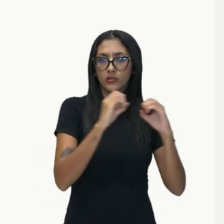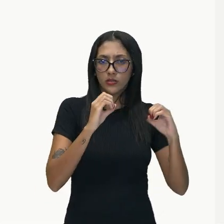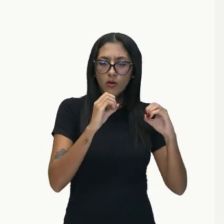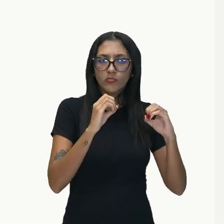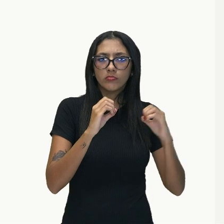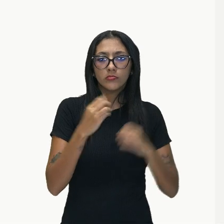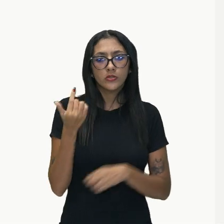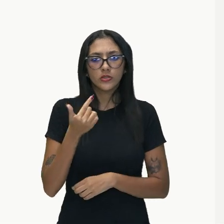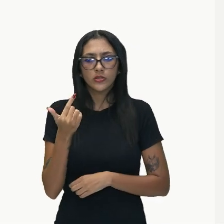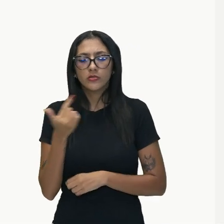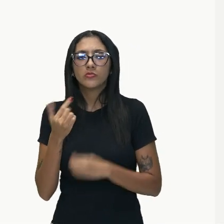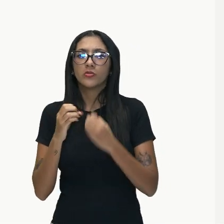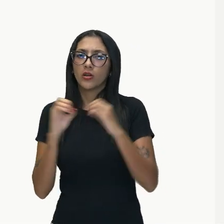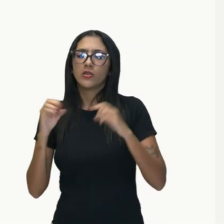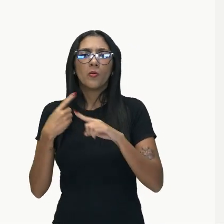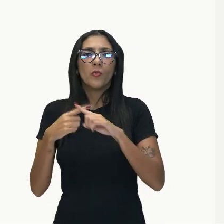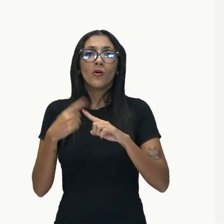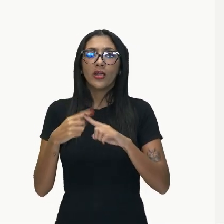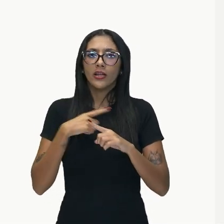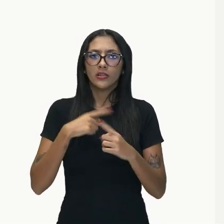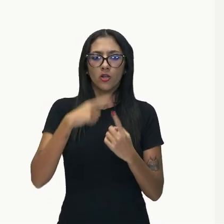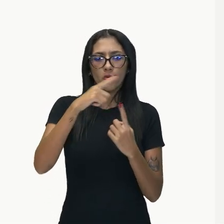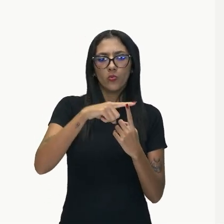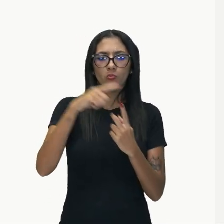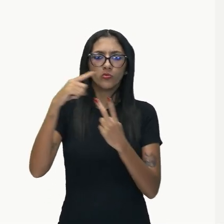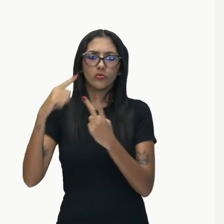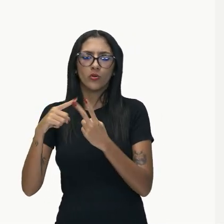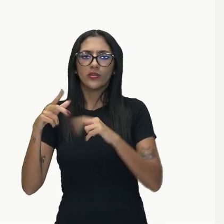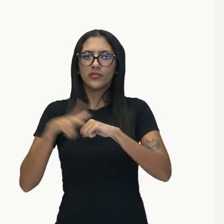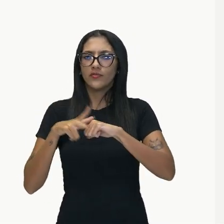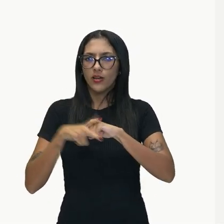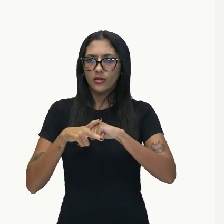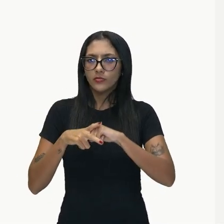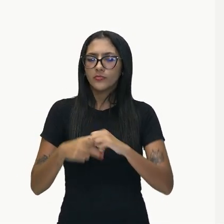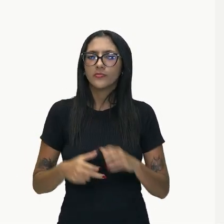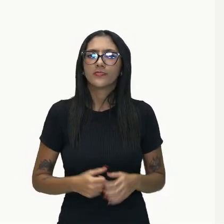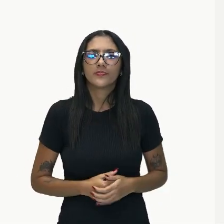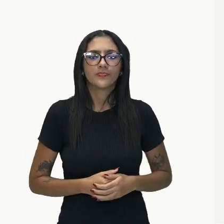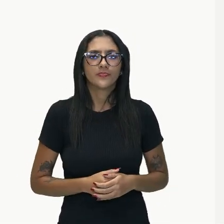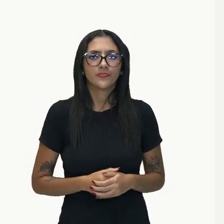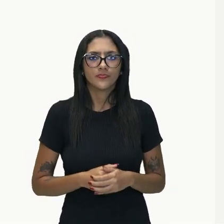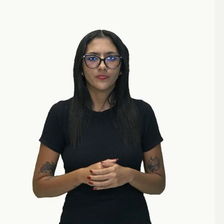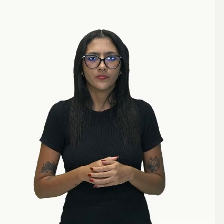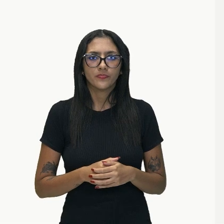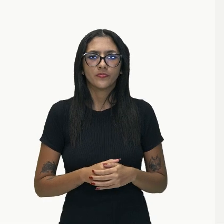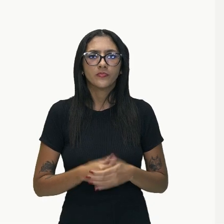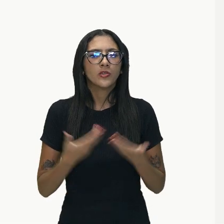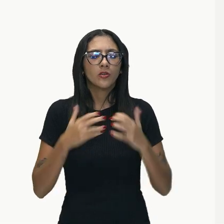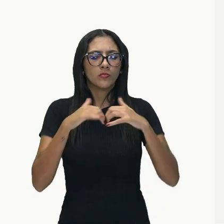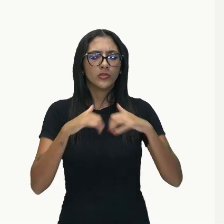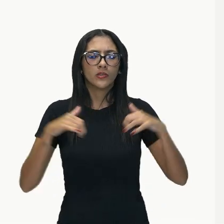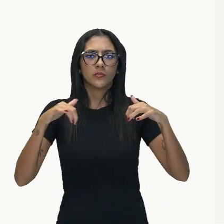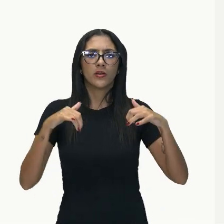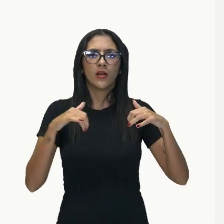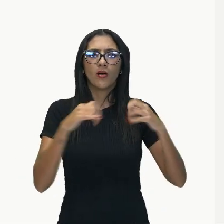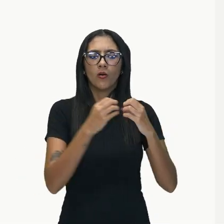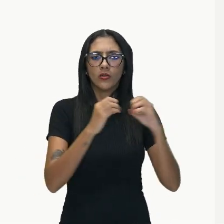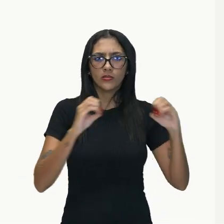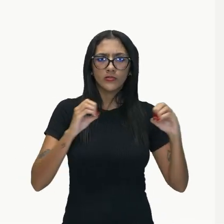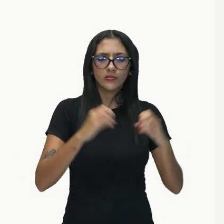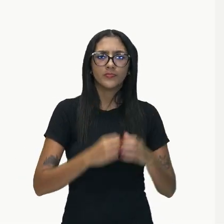porque temos dois verbos. A oração principal, ou seja, separando essas orações, nós vamos ter aqui,